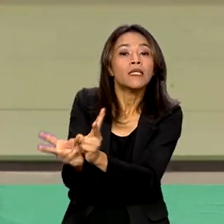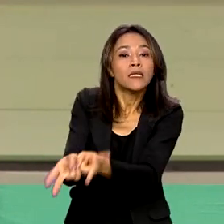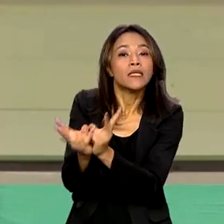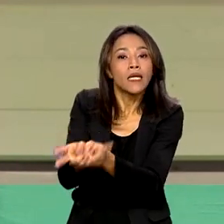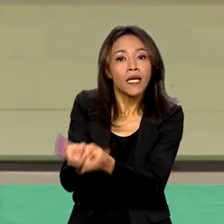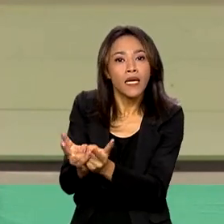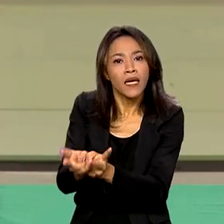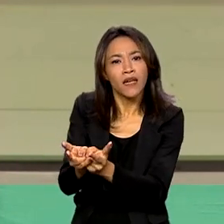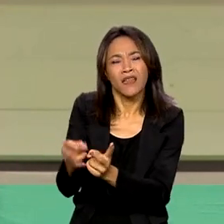livre de crimes ambientais.